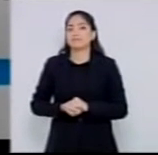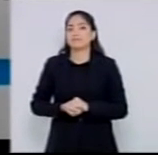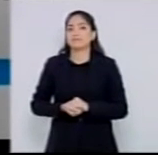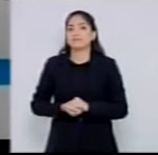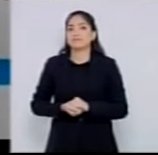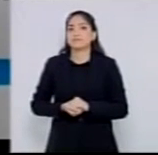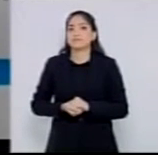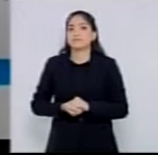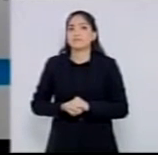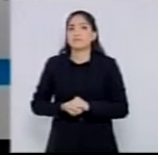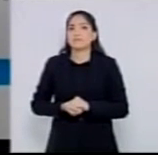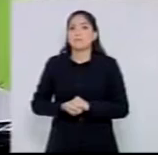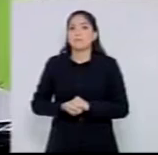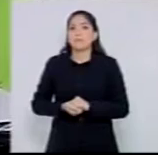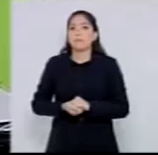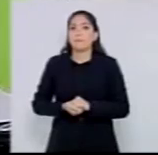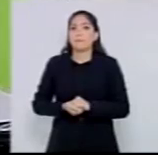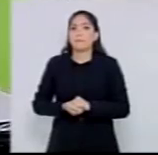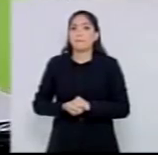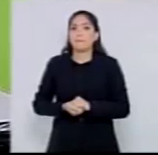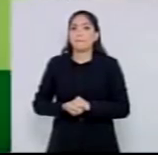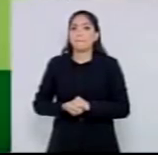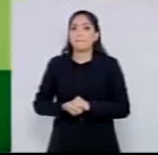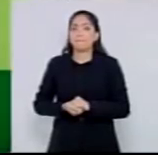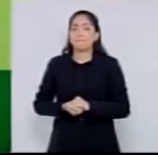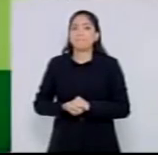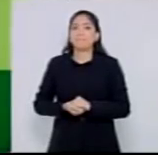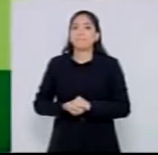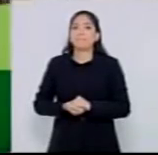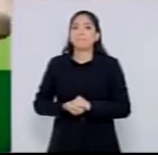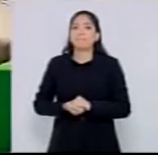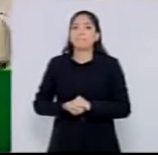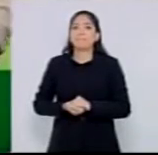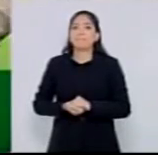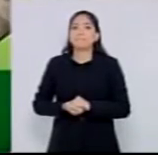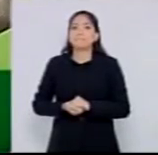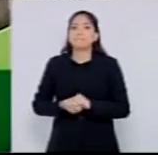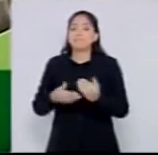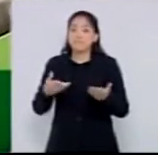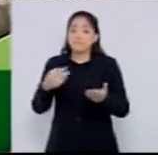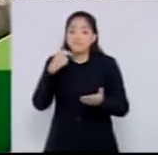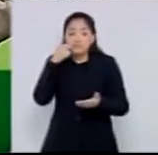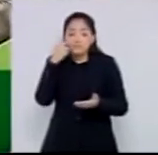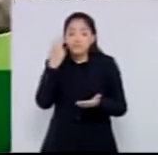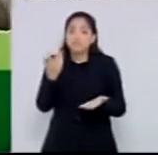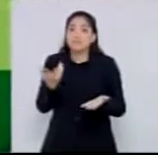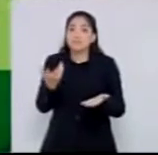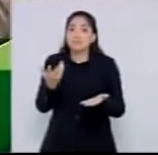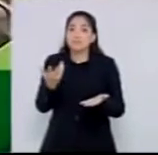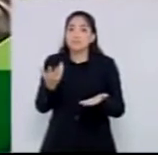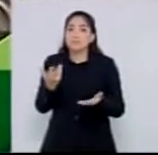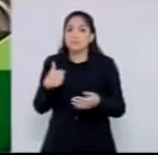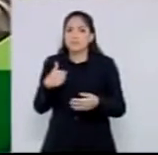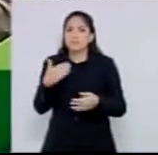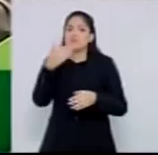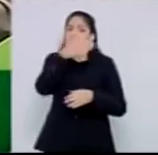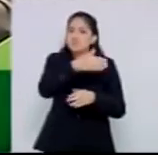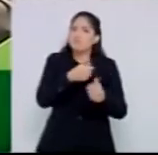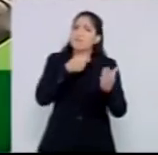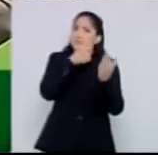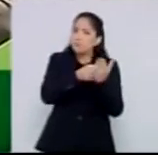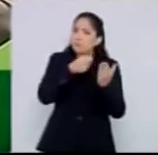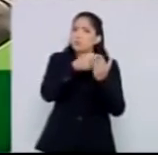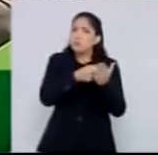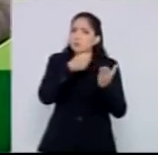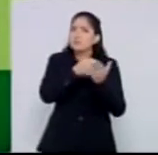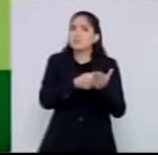2014, um depoimento desse deputado aqui na tribuna dizendo, passei vergonha. Sabe aquele negócio quando o deputado vai lá brigar pelo município, daí chega